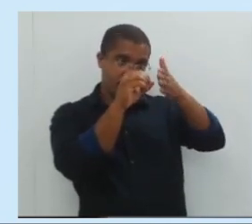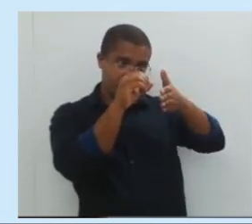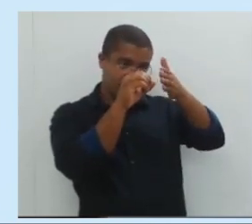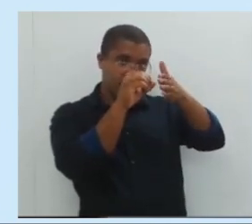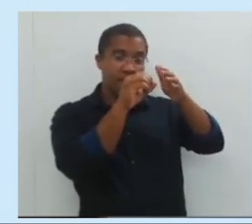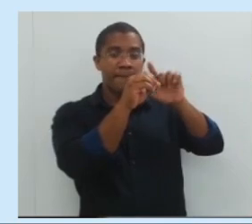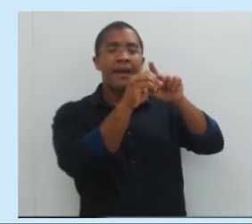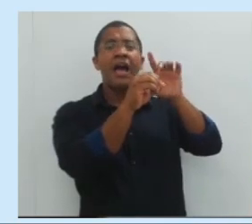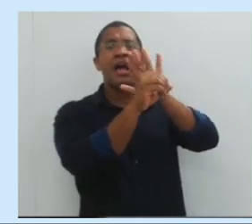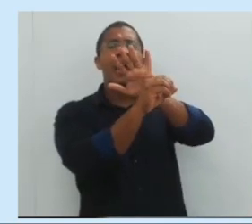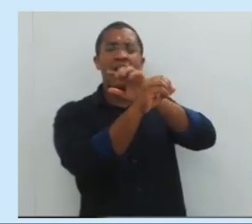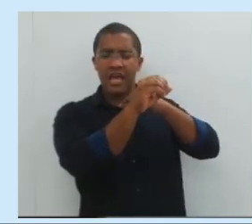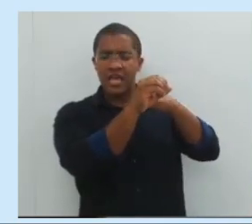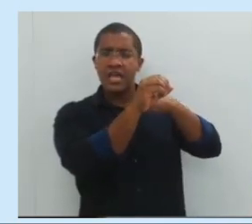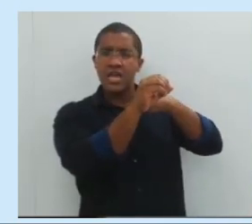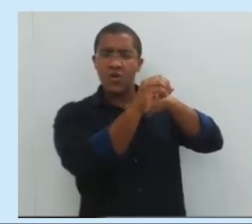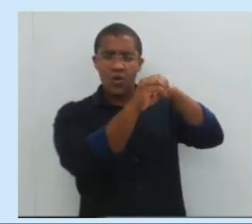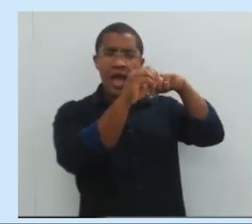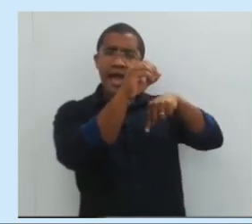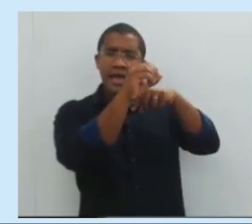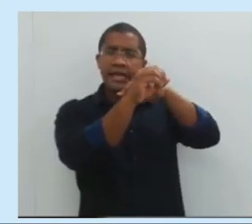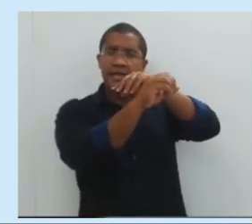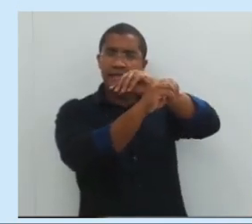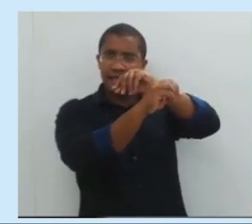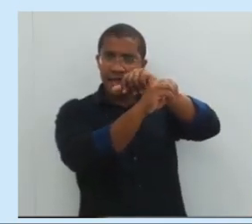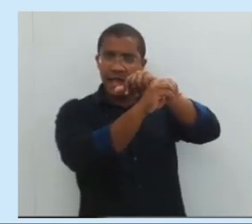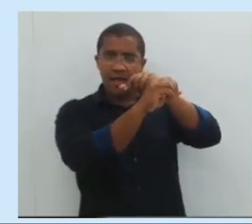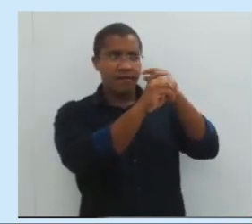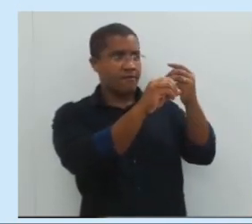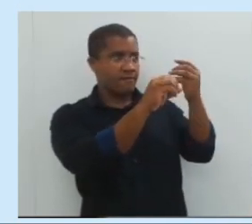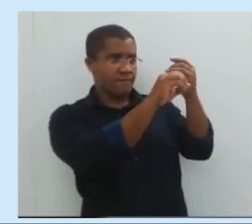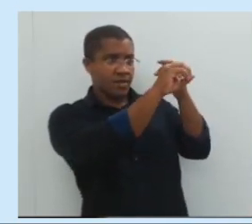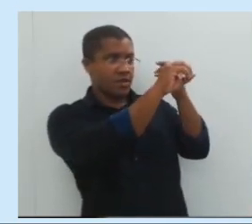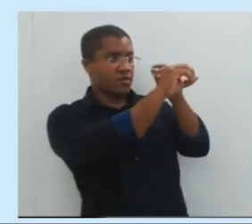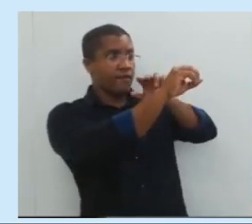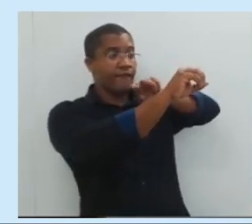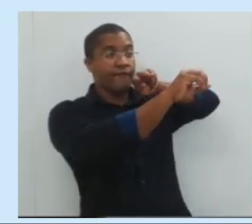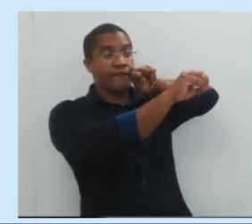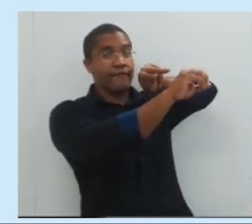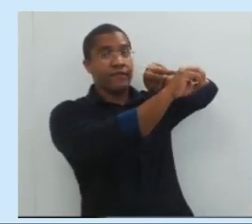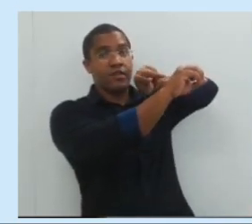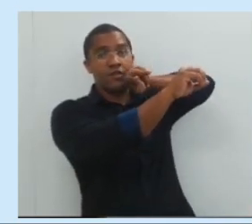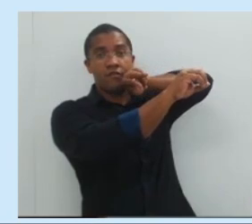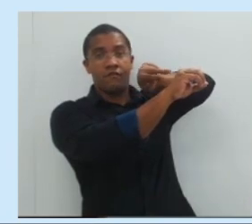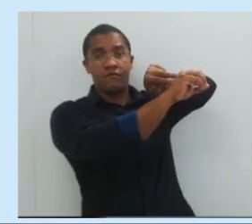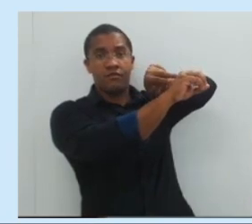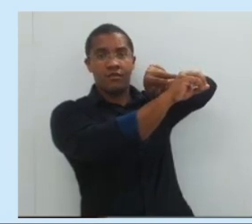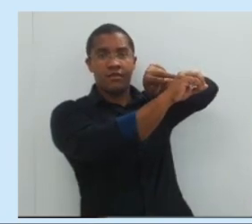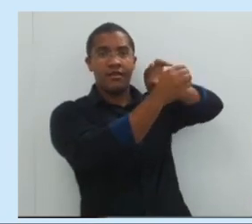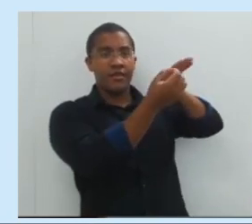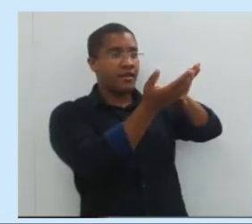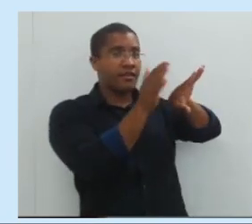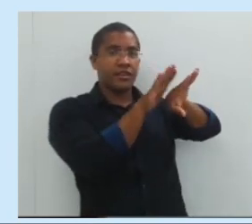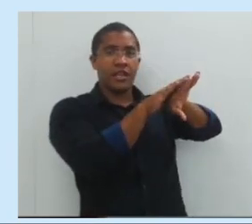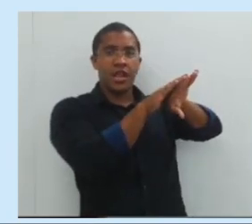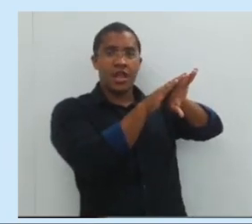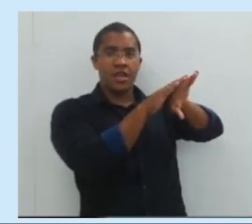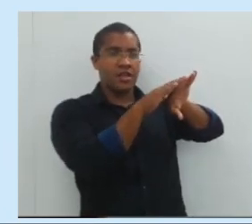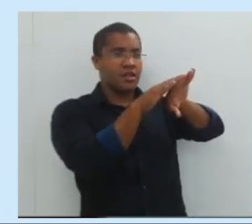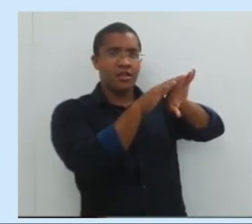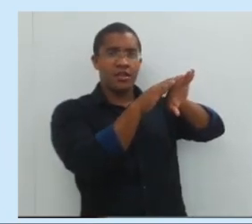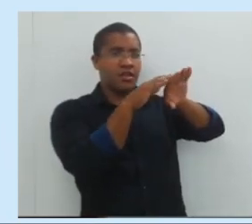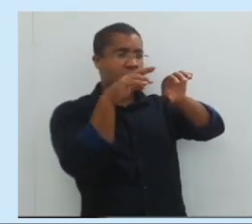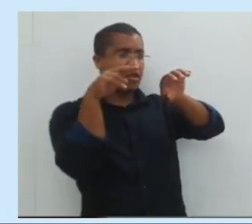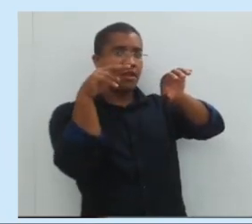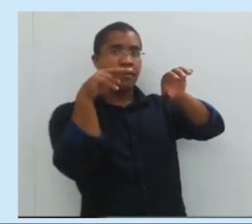Sendo que eu só estou vendo a face direcionada para o meu rosto. Essa face, quando